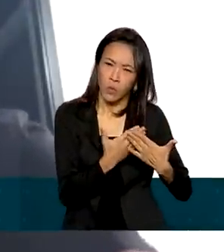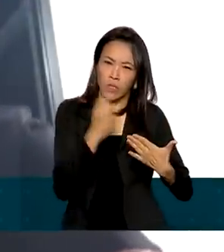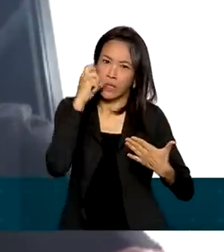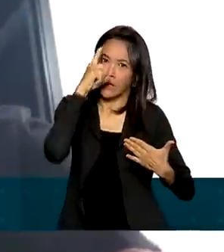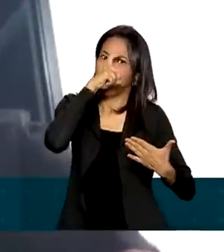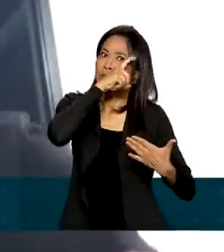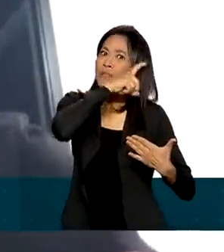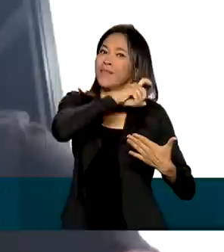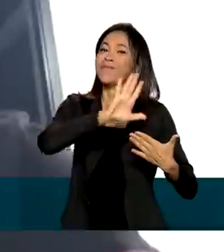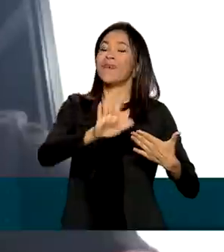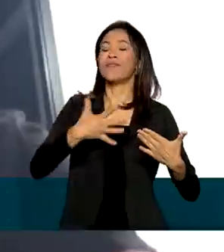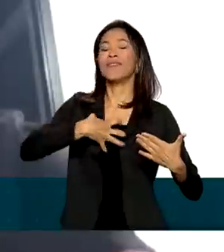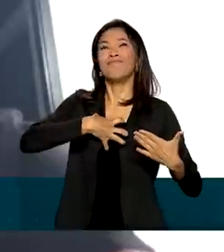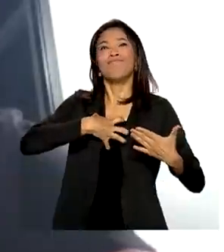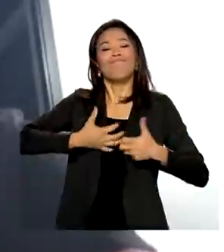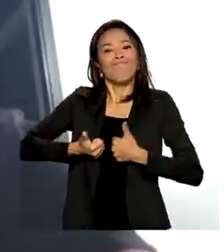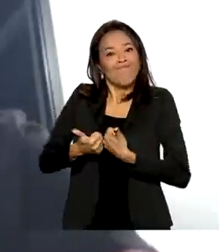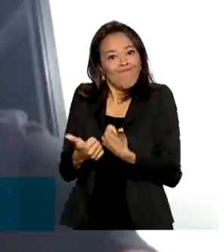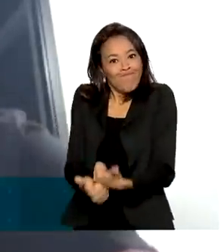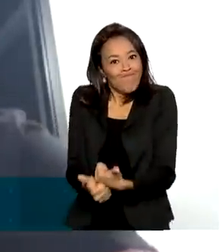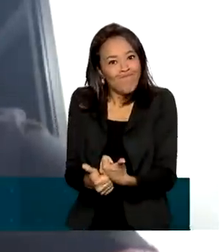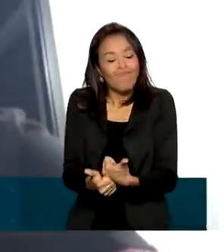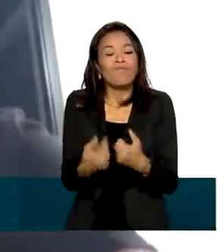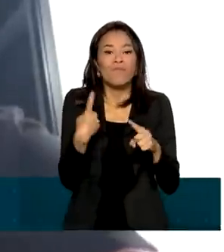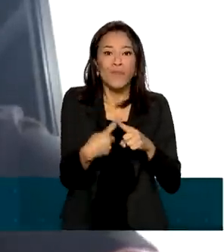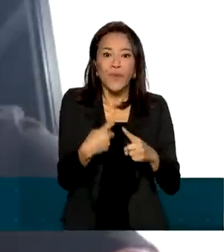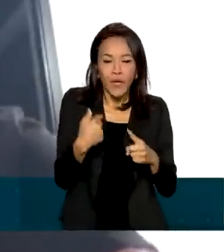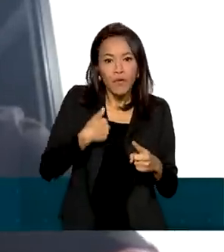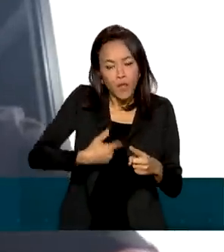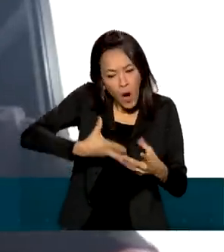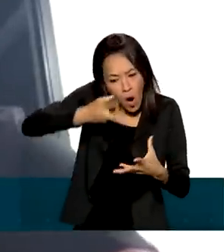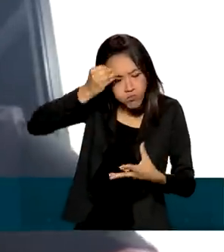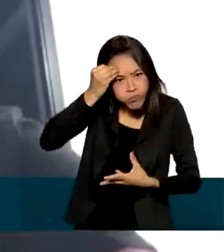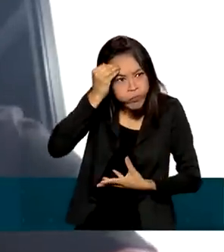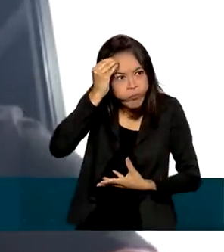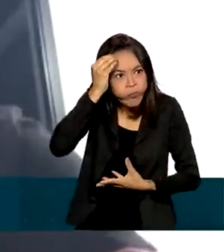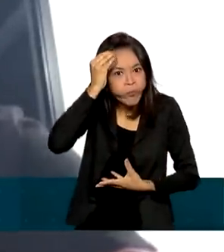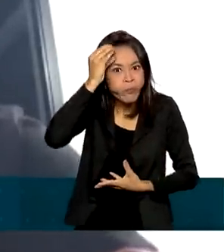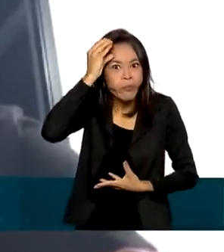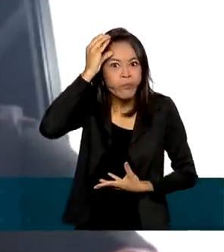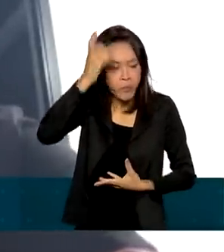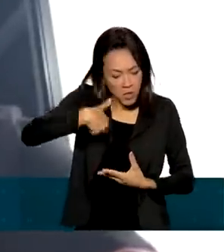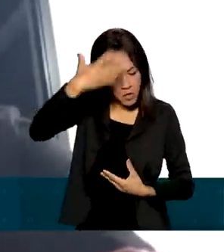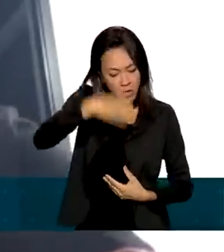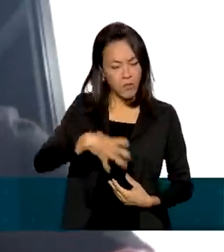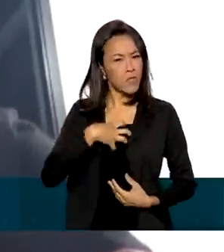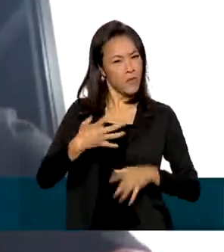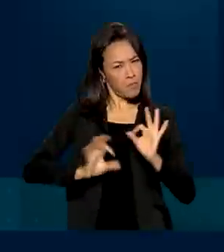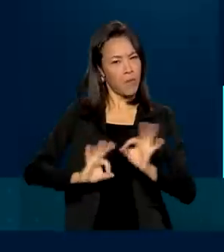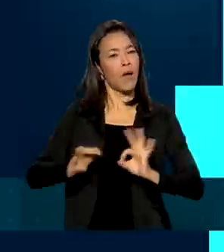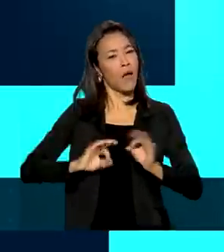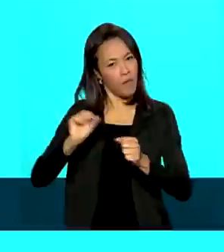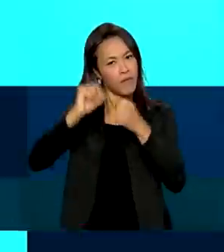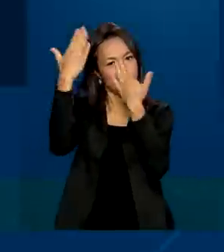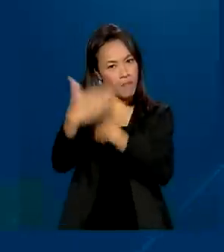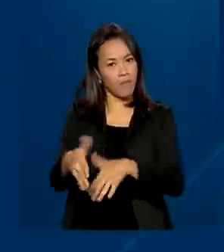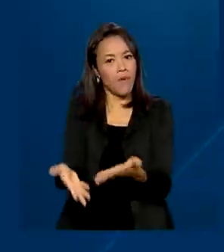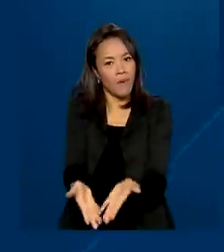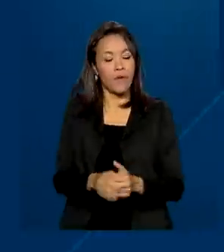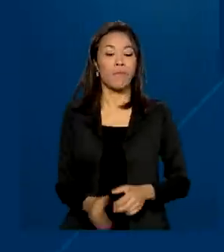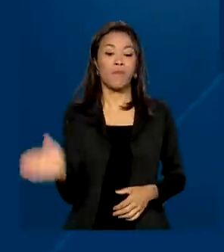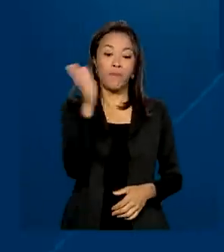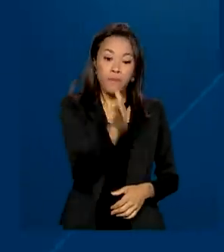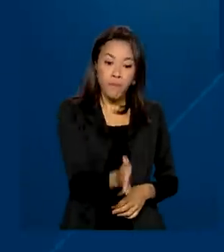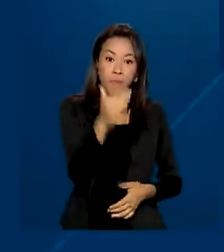ao mesmo tempo muito gratificante, porque eu tenho enriquecido meus conhecimentos bastante e me sinto muito preparado para fazer essa prova. As inscrições para o